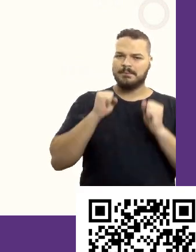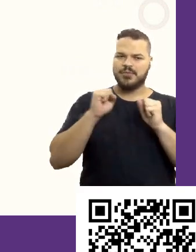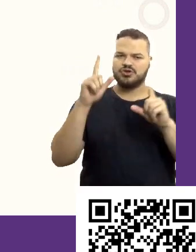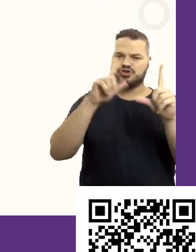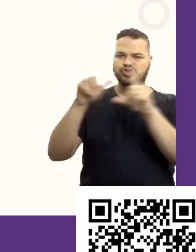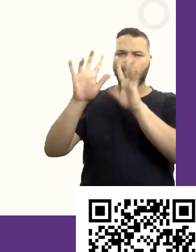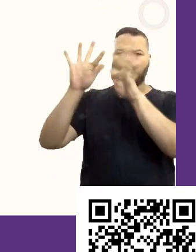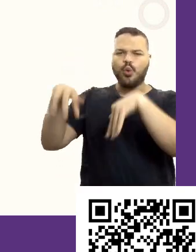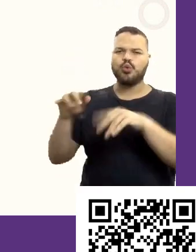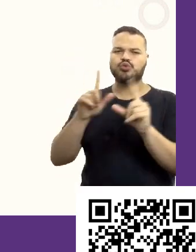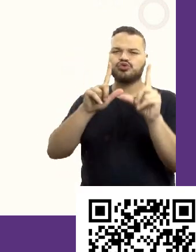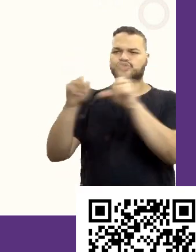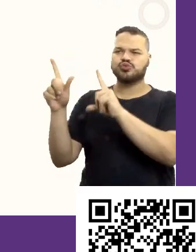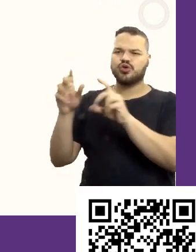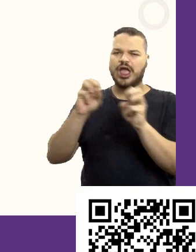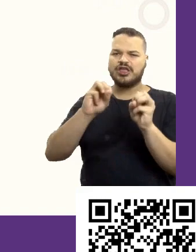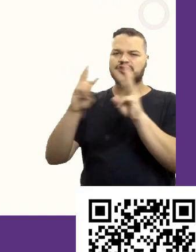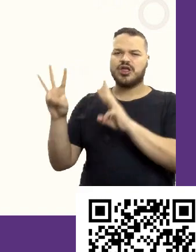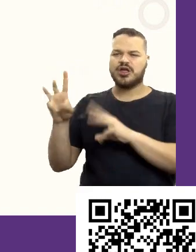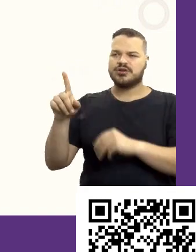Você pode ir lá para o último slide?